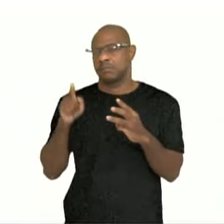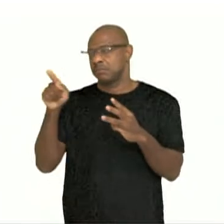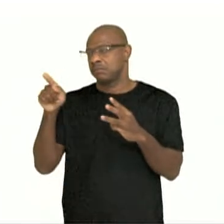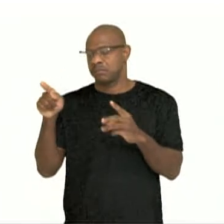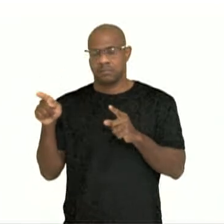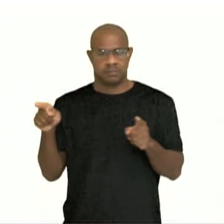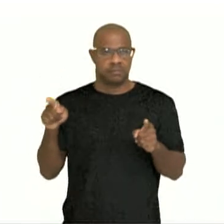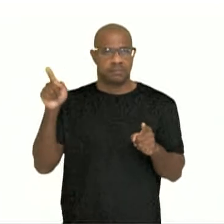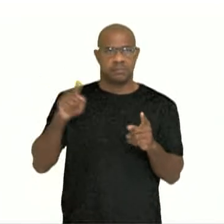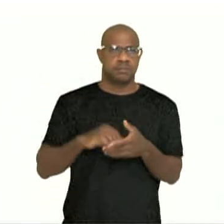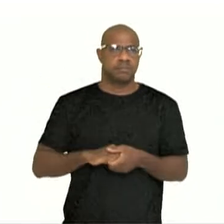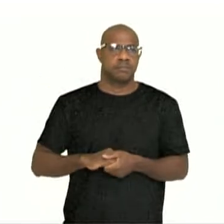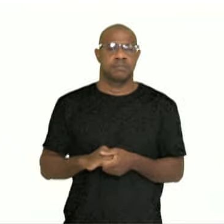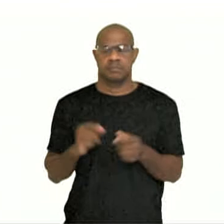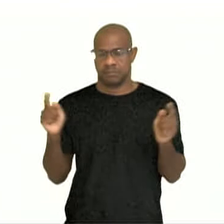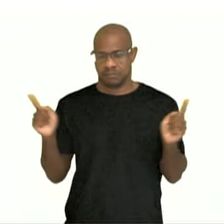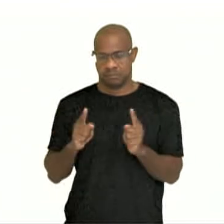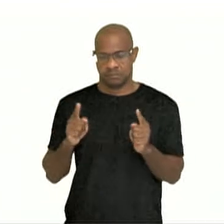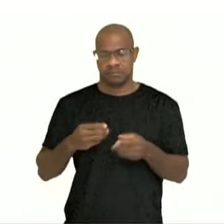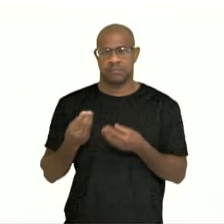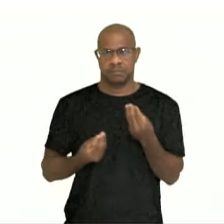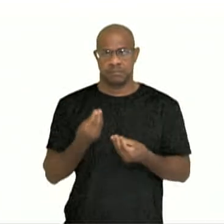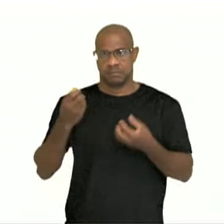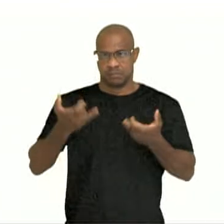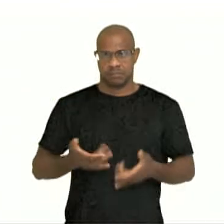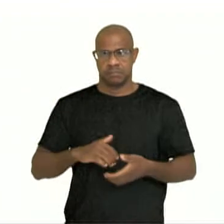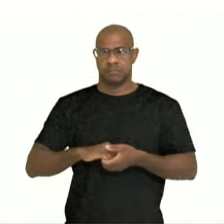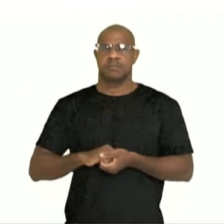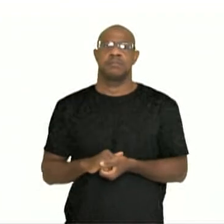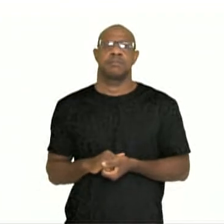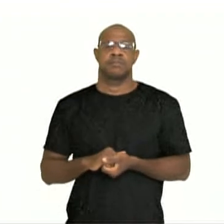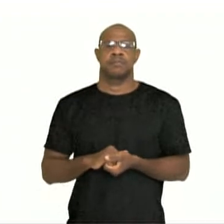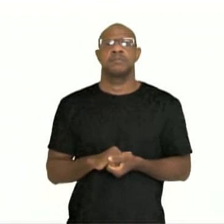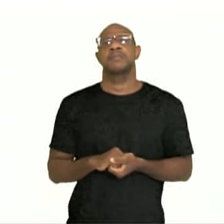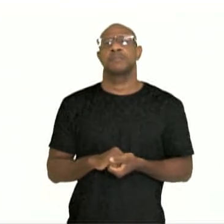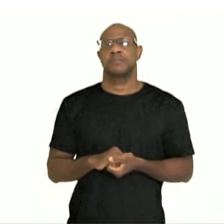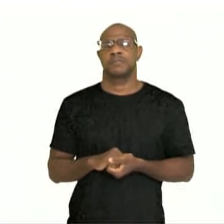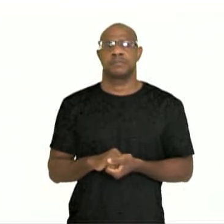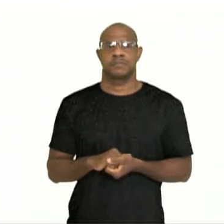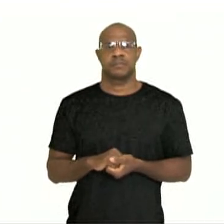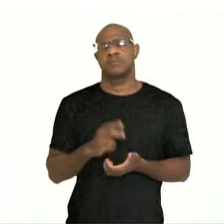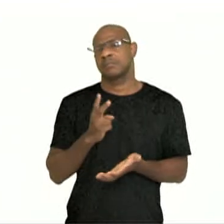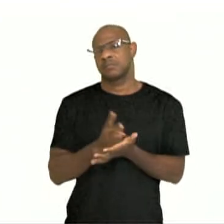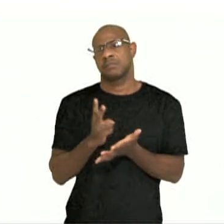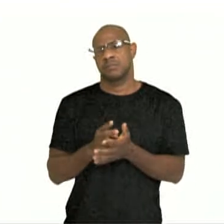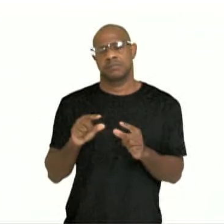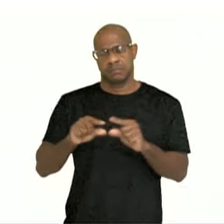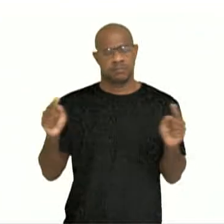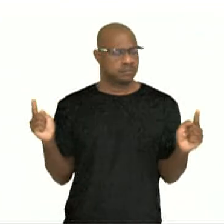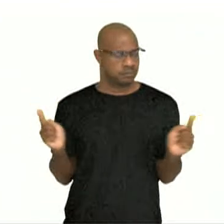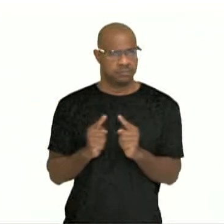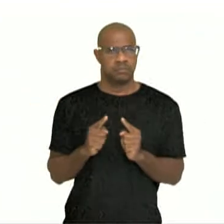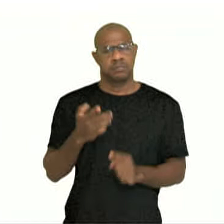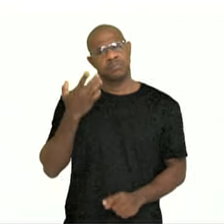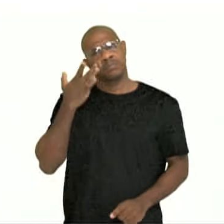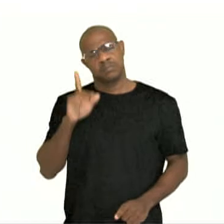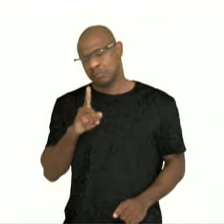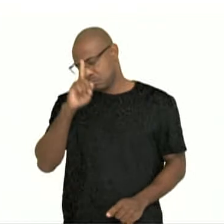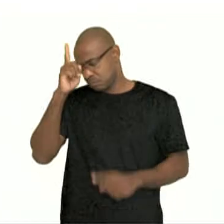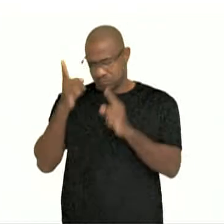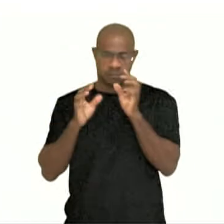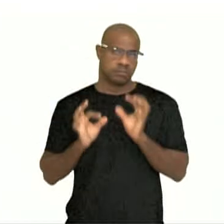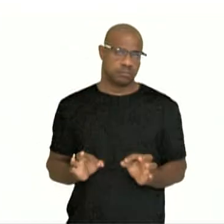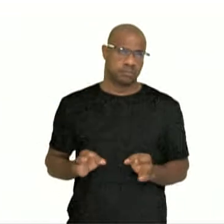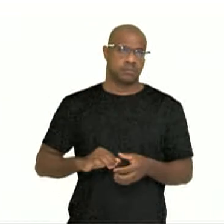breves de autores desconocidos. Então, são sempre frases curtas. Não se sabe quem criou ao certo.